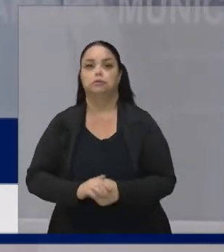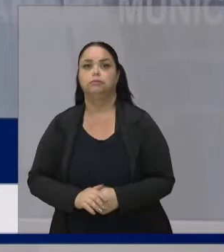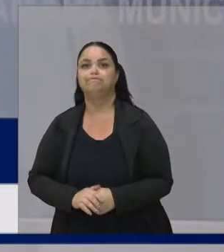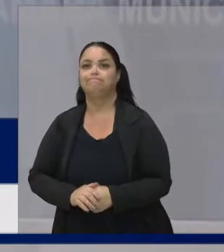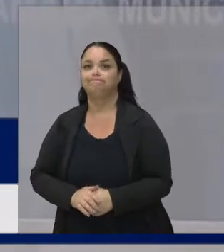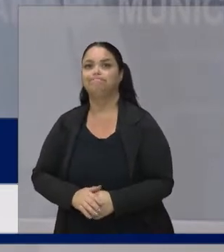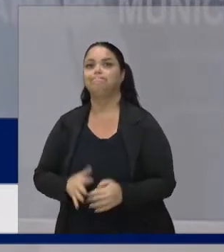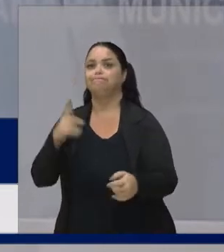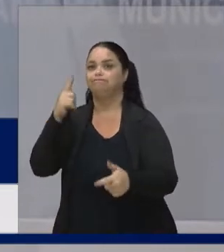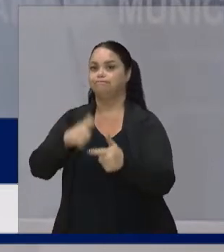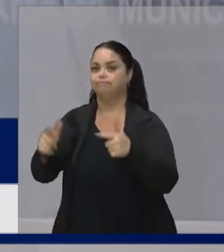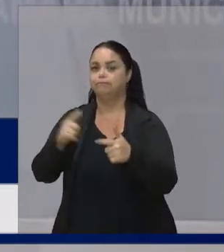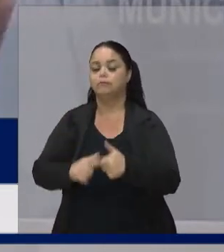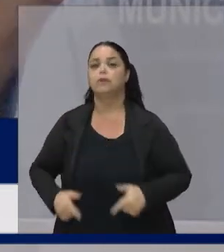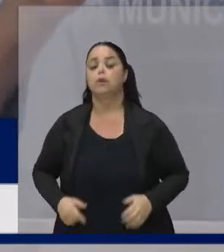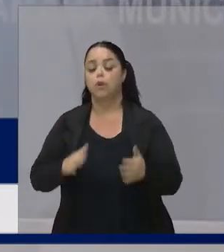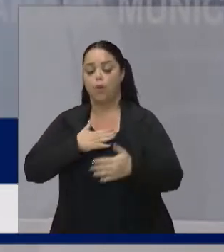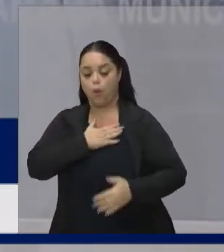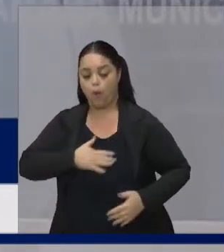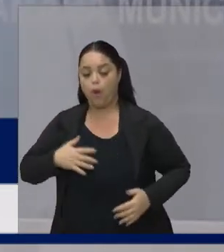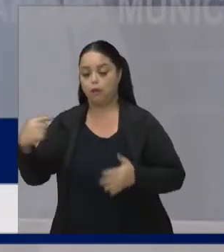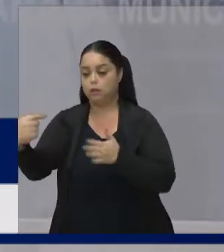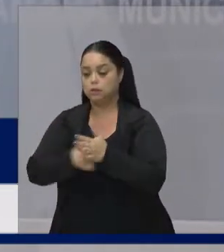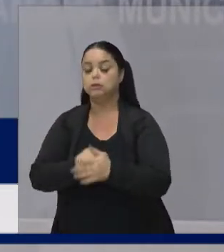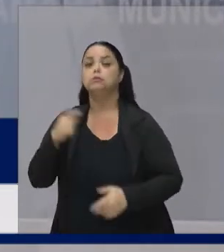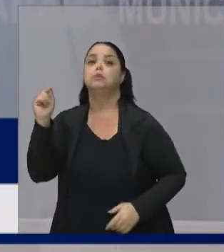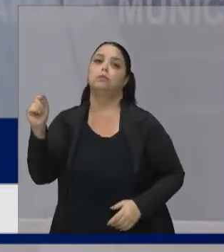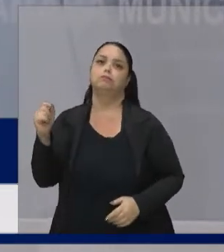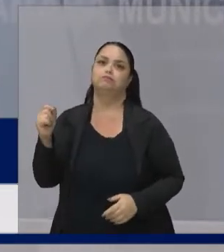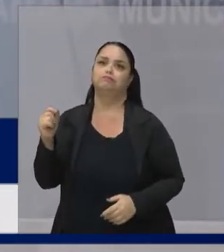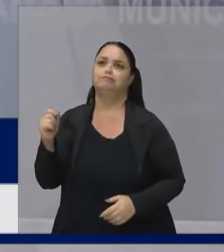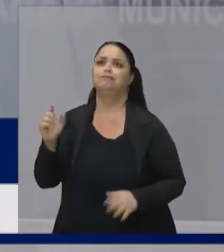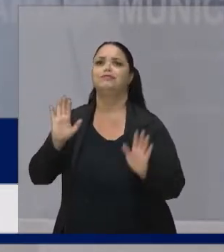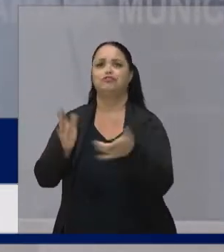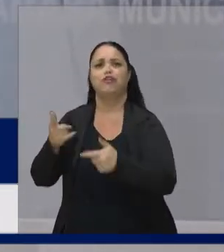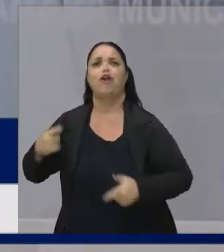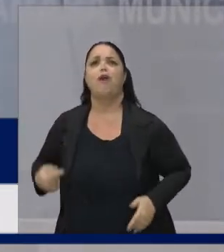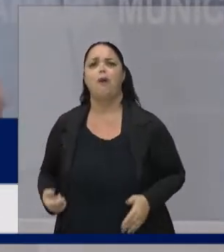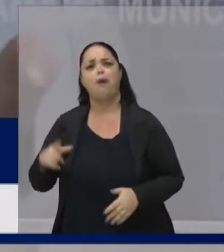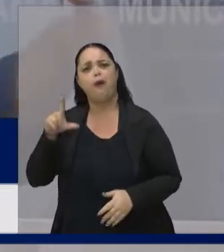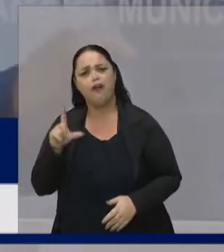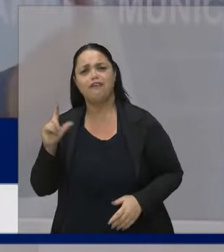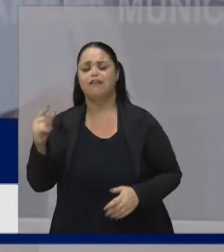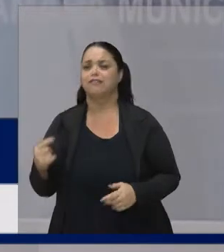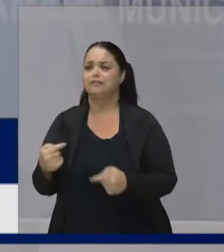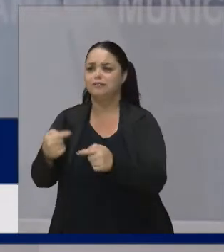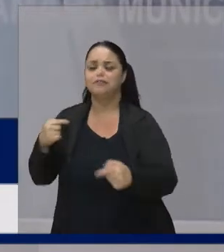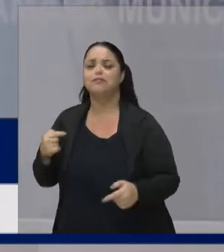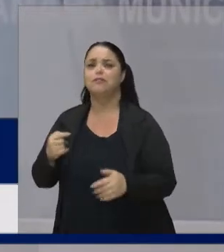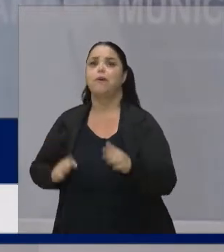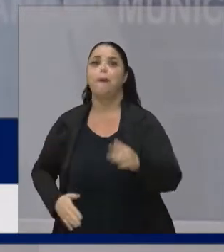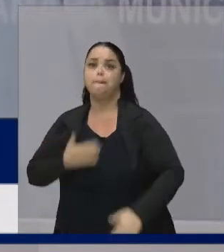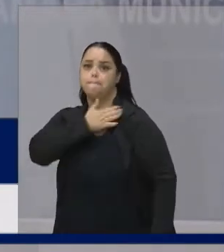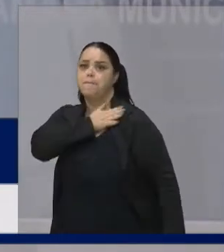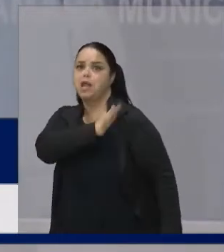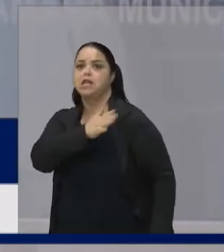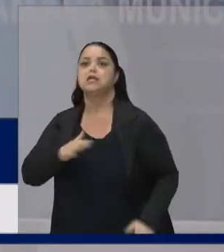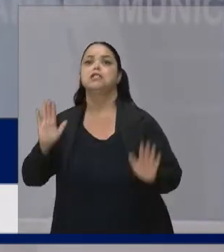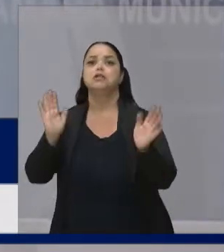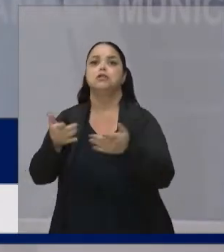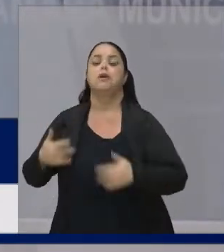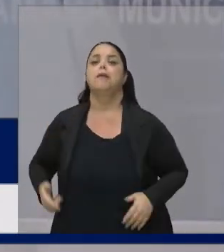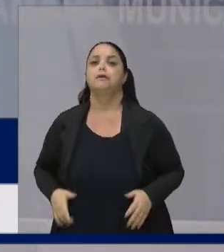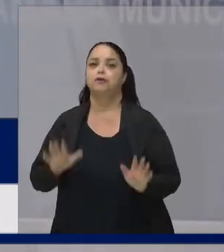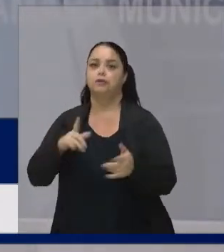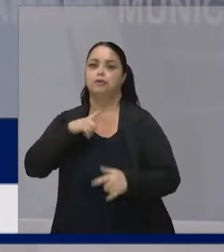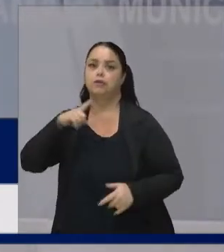E eu gosto de fazer essa pergunta Porque quem não foi o último a ser escolhido? Muita gente passou por isso Quem não enfrentou o preconceito? Muita gente passou por